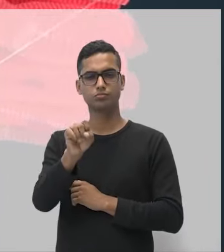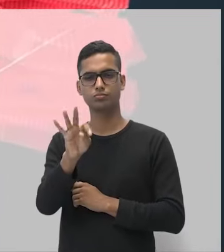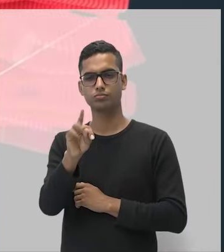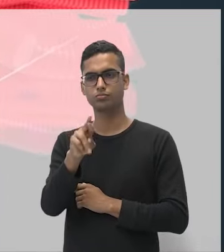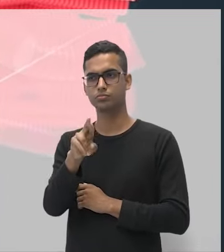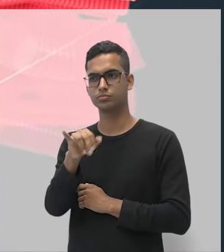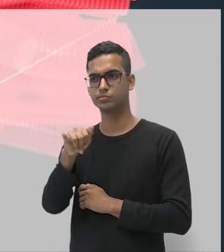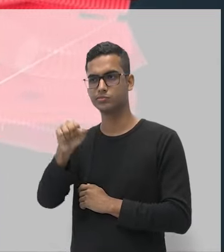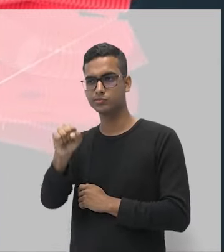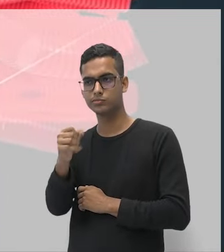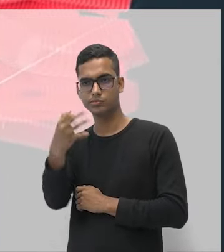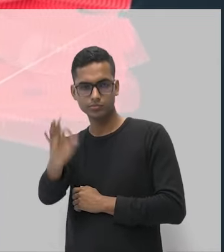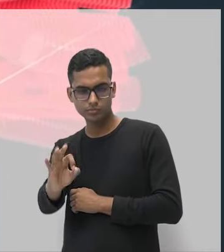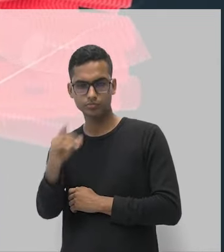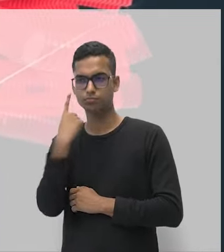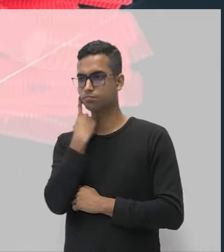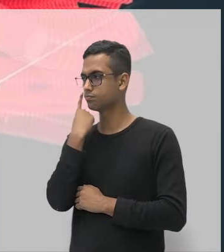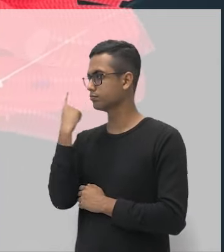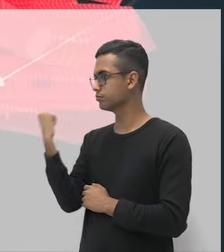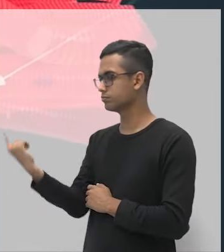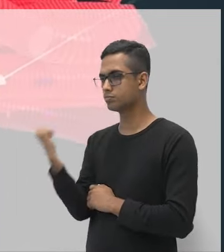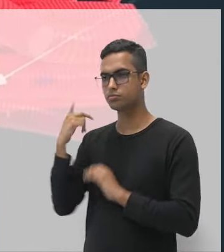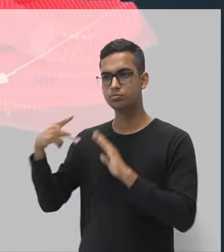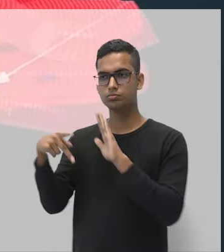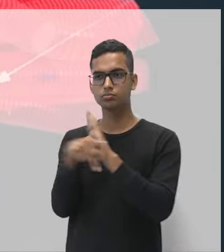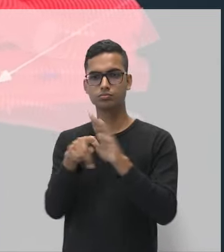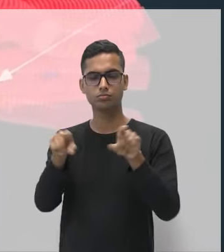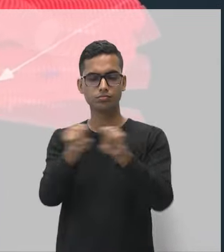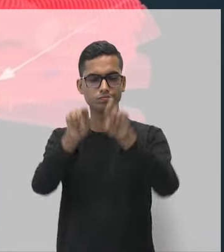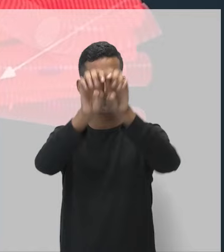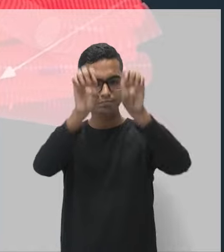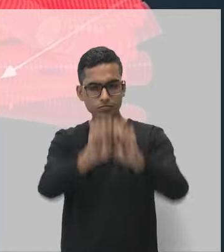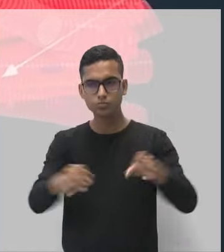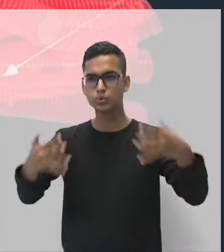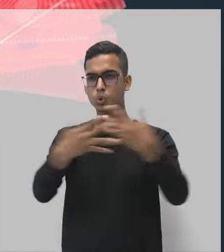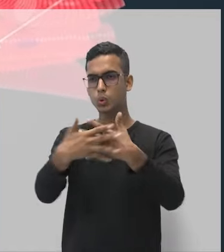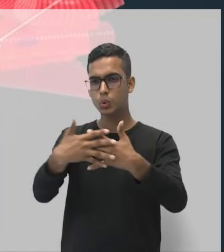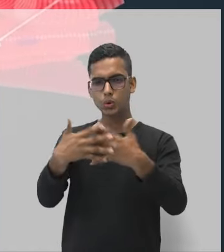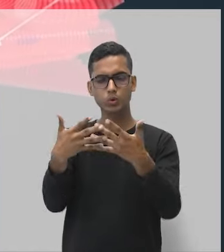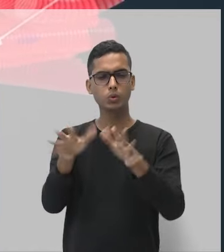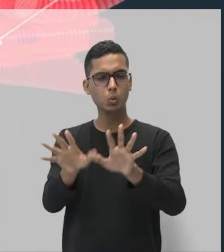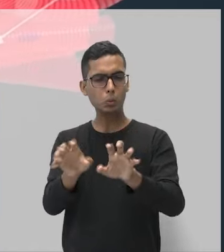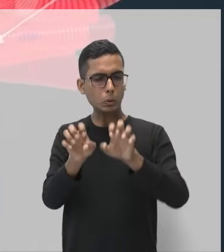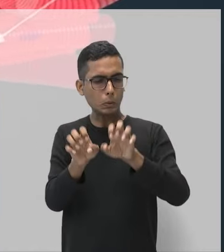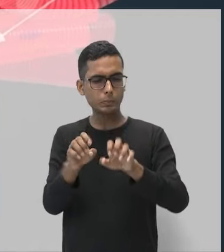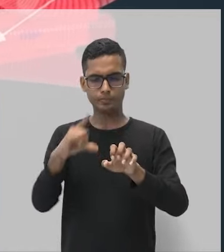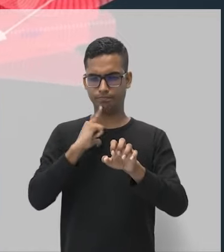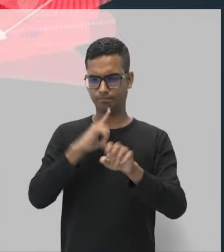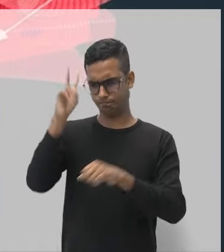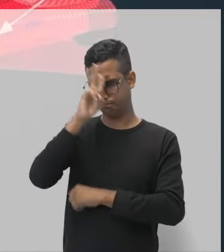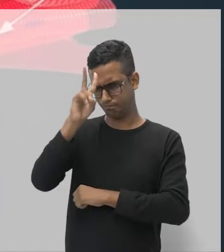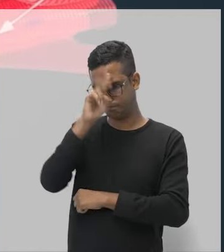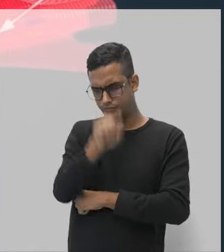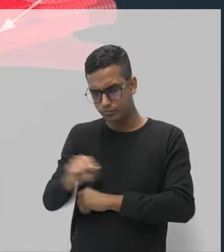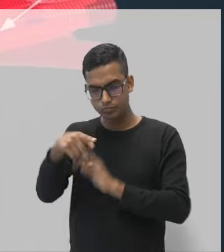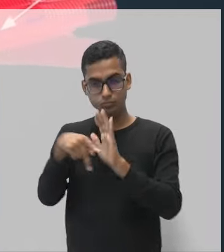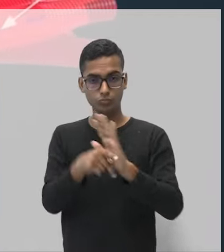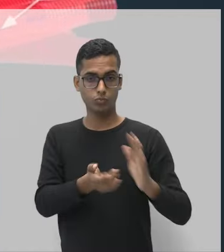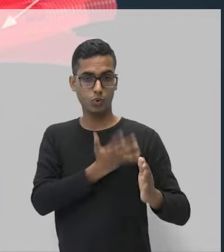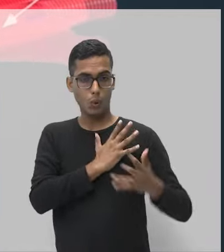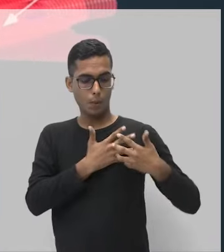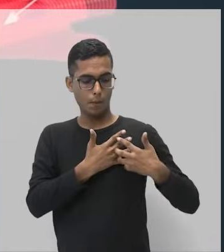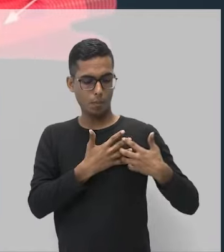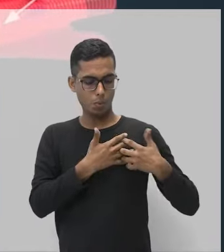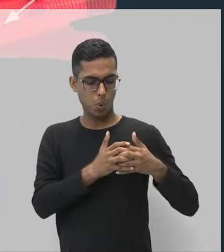vendo? Essas estrias são compostas do quê? Das fibras de contração. Lembra? No coração,